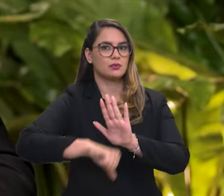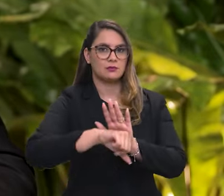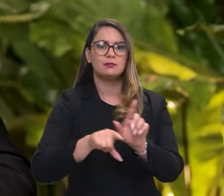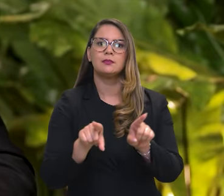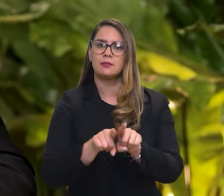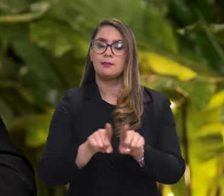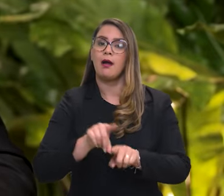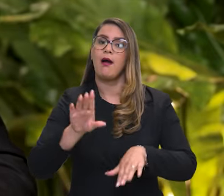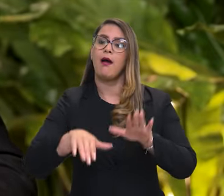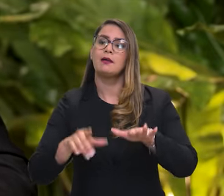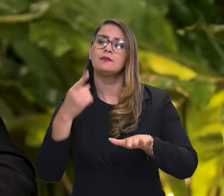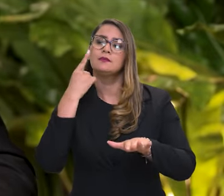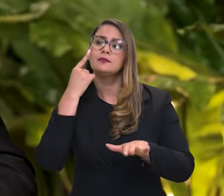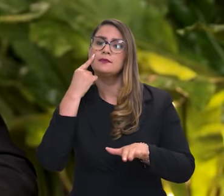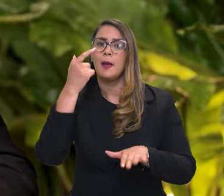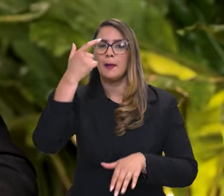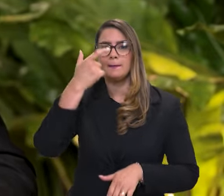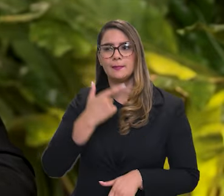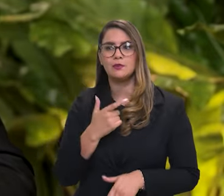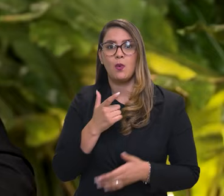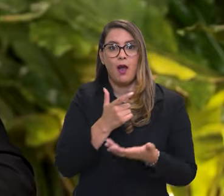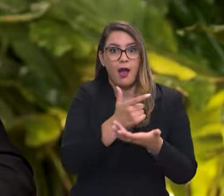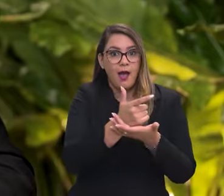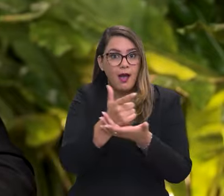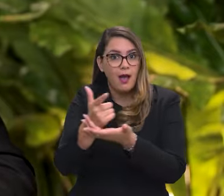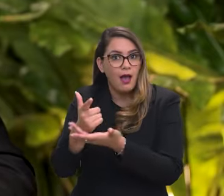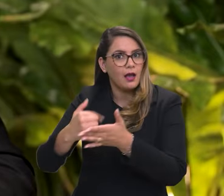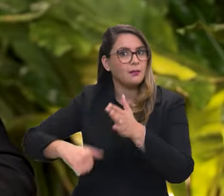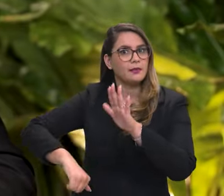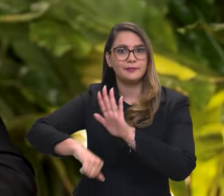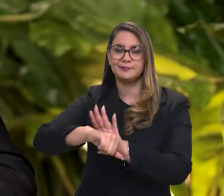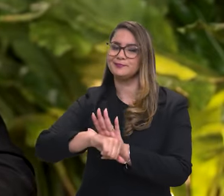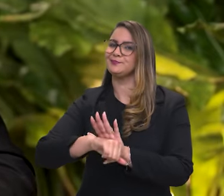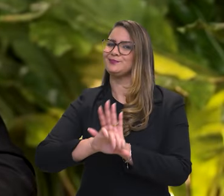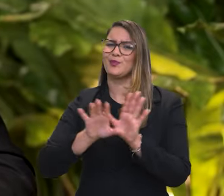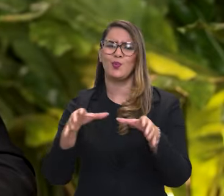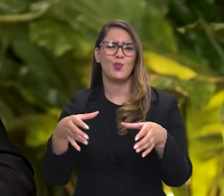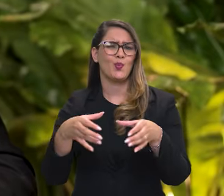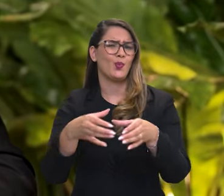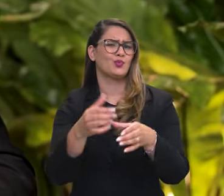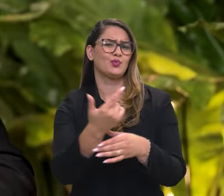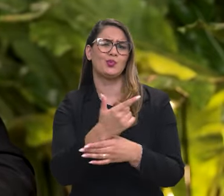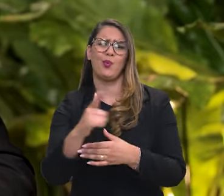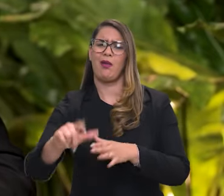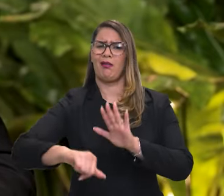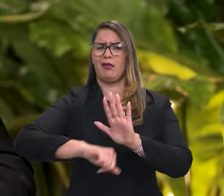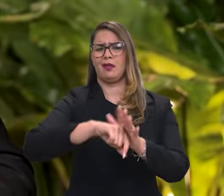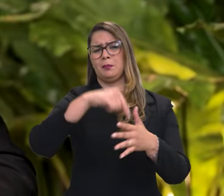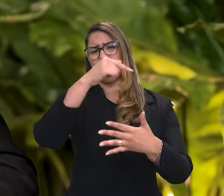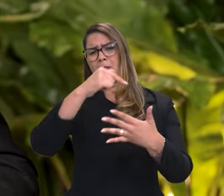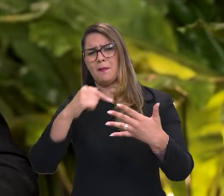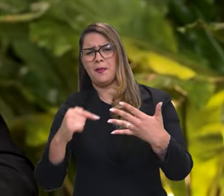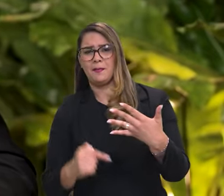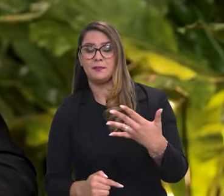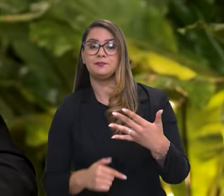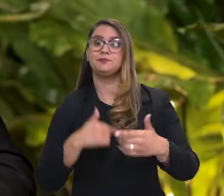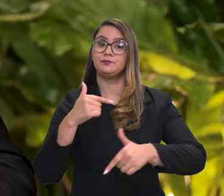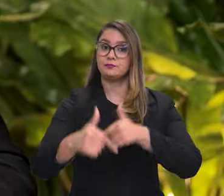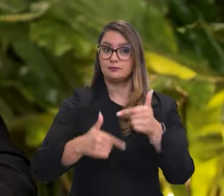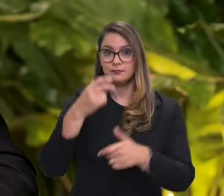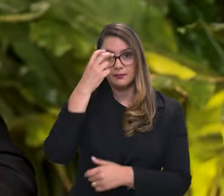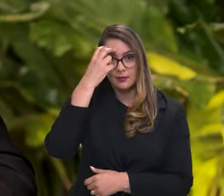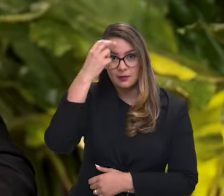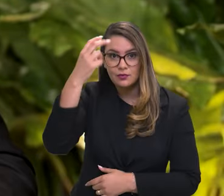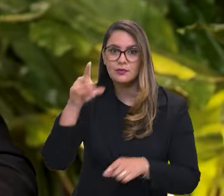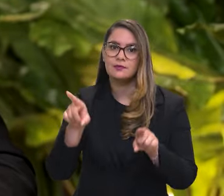criminosa. A gente, muitas vezes, pega com o traficante armas ilegais, um conjunto de outras situações. A